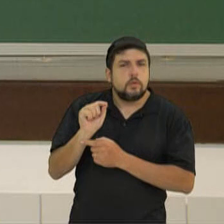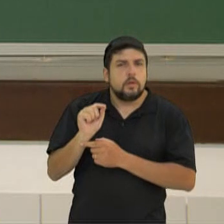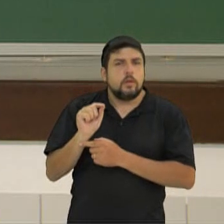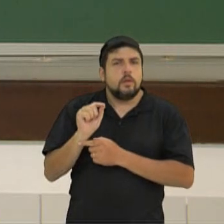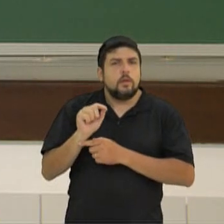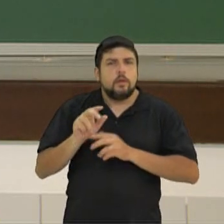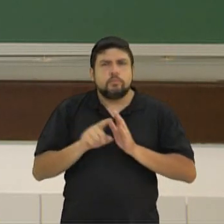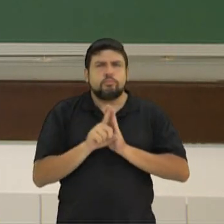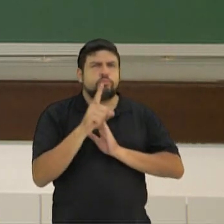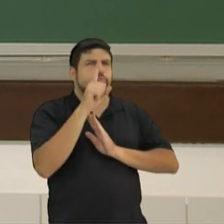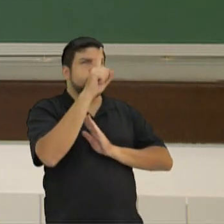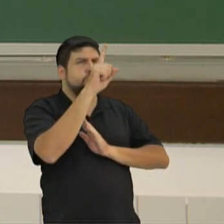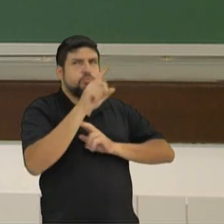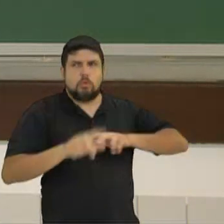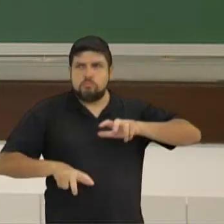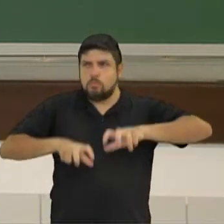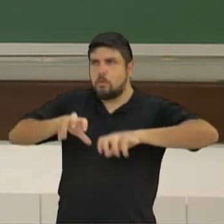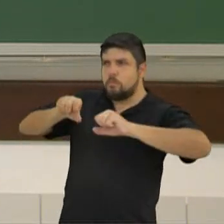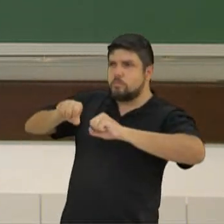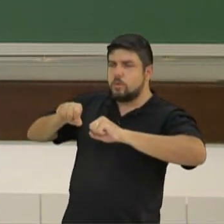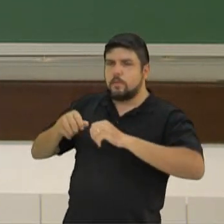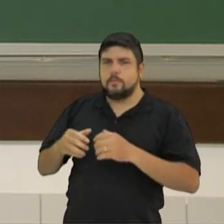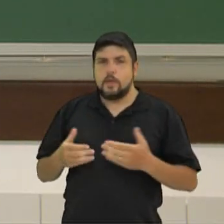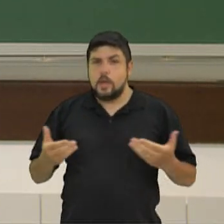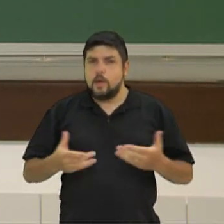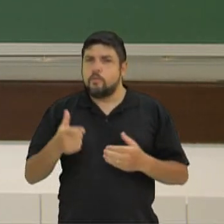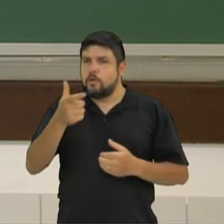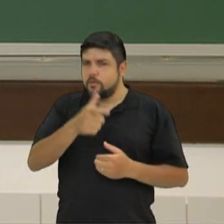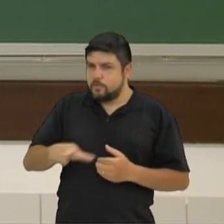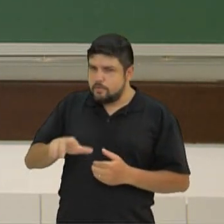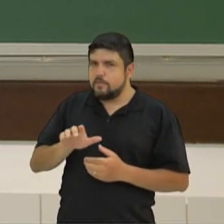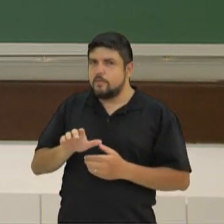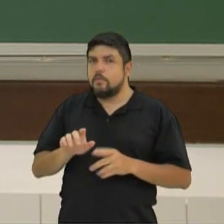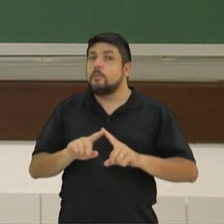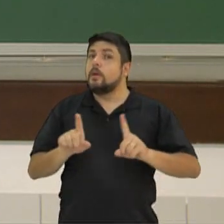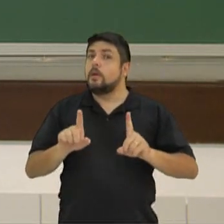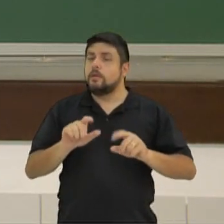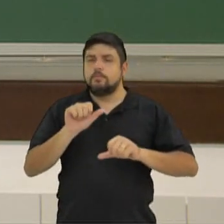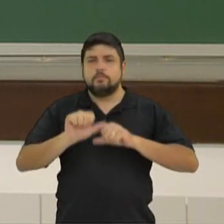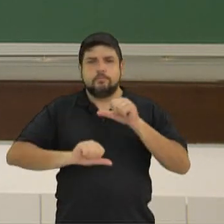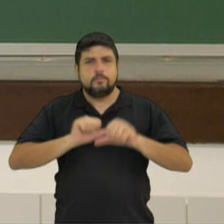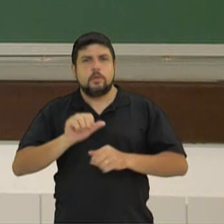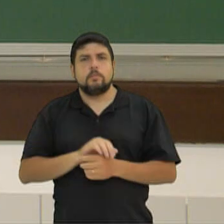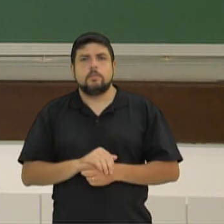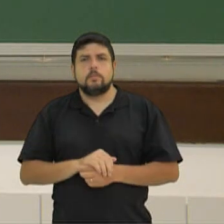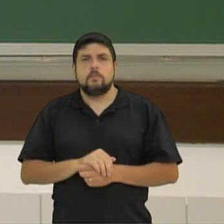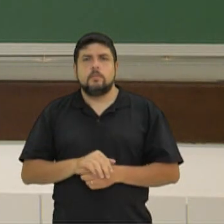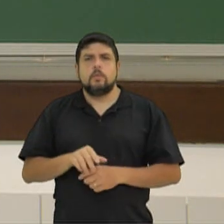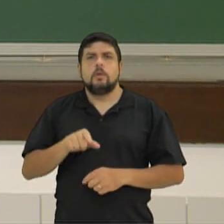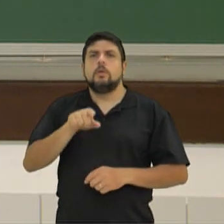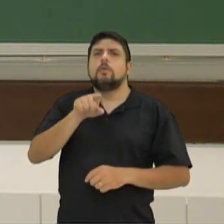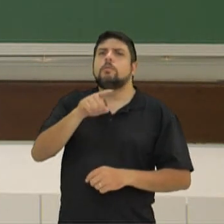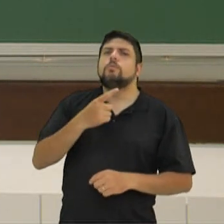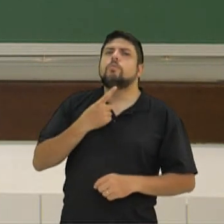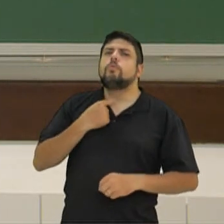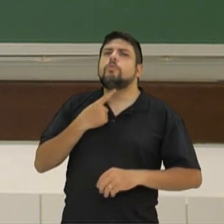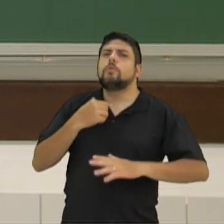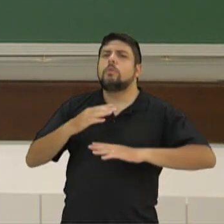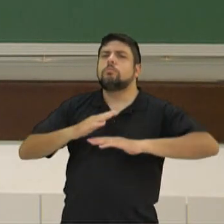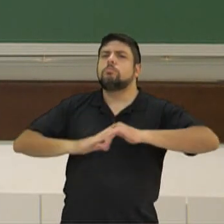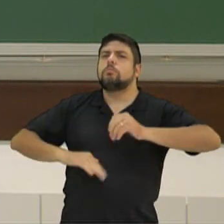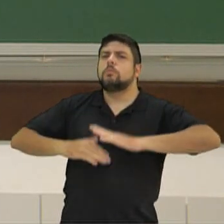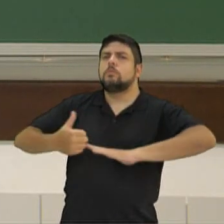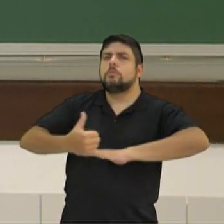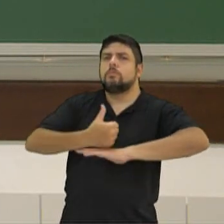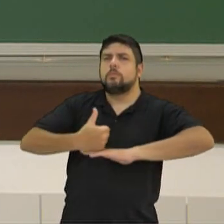Então, enfim, chegamos a essa pergunta de novo. Só que agora eu vou mudar um pouquinho. Que profissão você deseja seguir? Enfim,